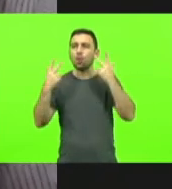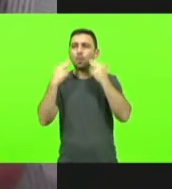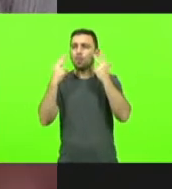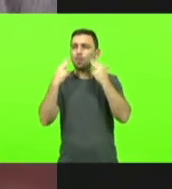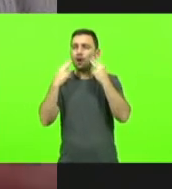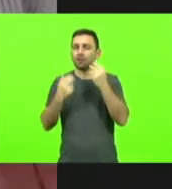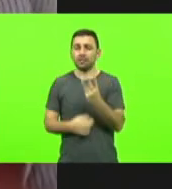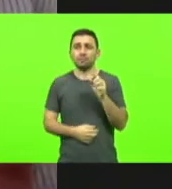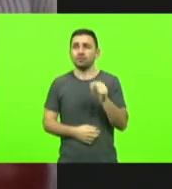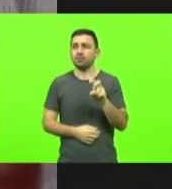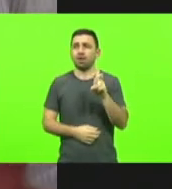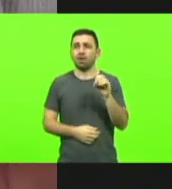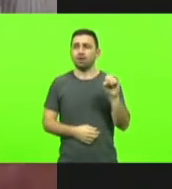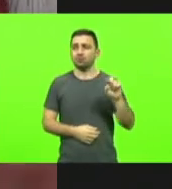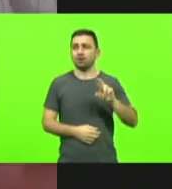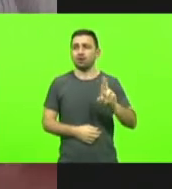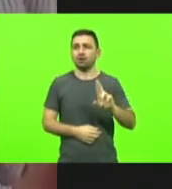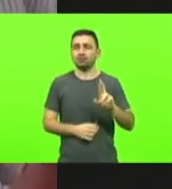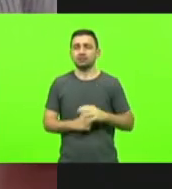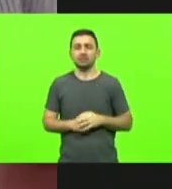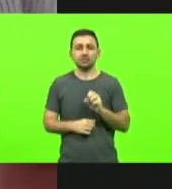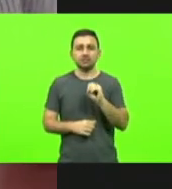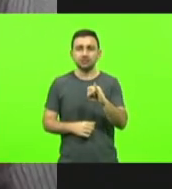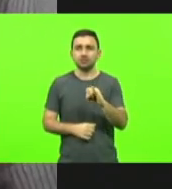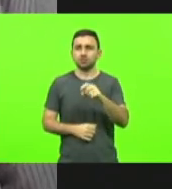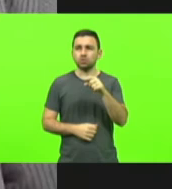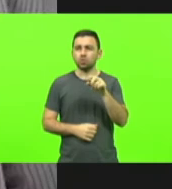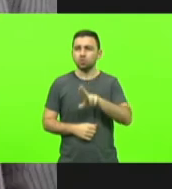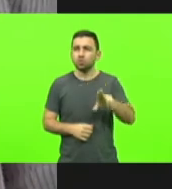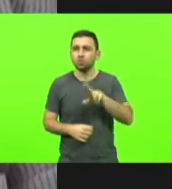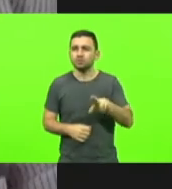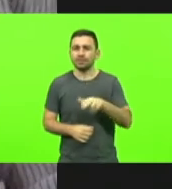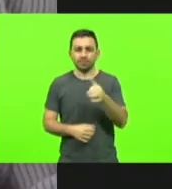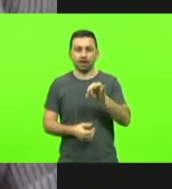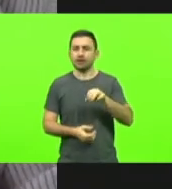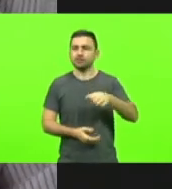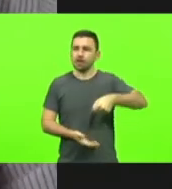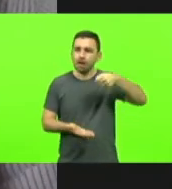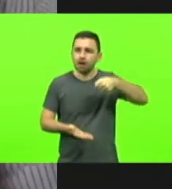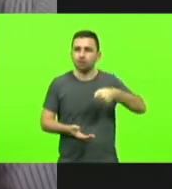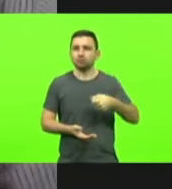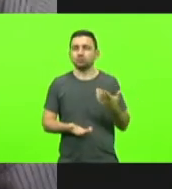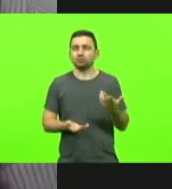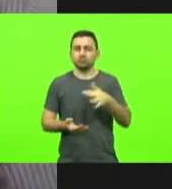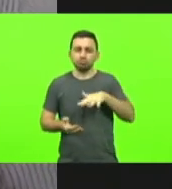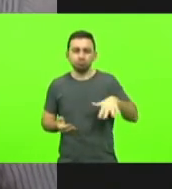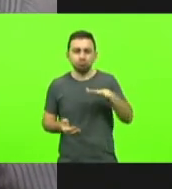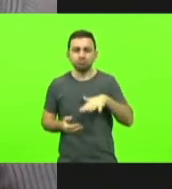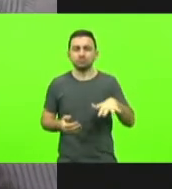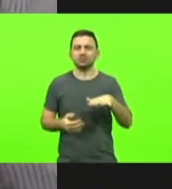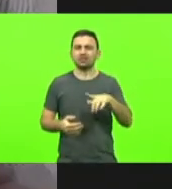Se nós usássemos 10 sacos de adubo, 10 sacos de ureia, fizéssemos todo o tratamento contra pragas,